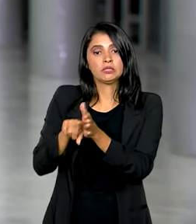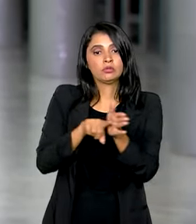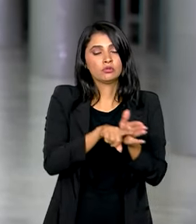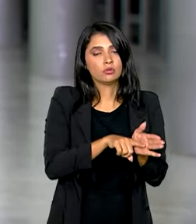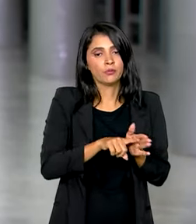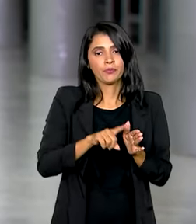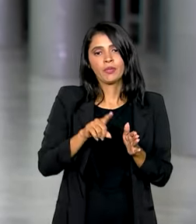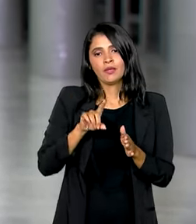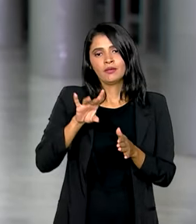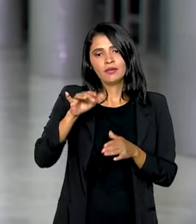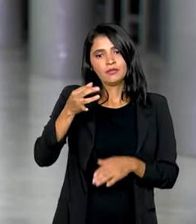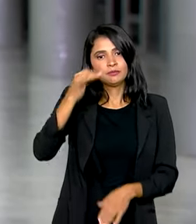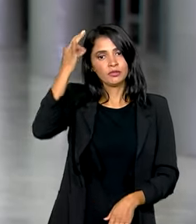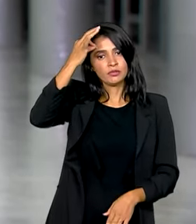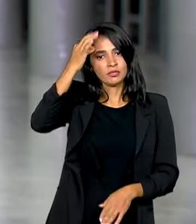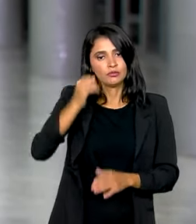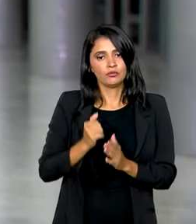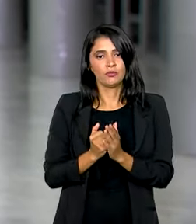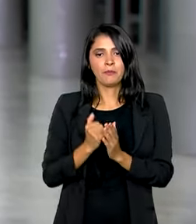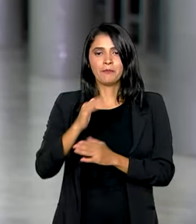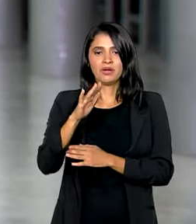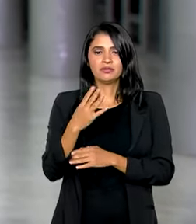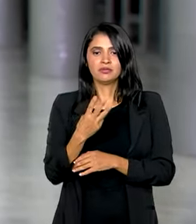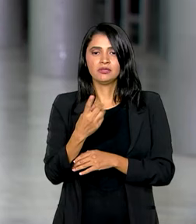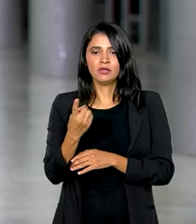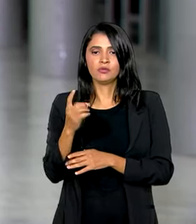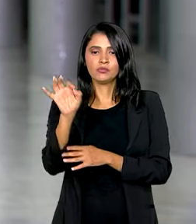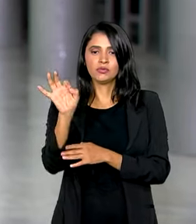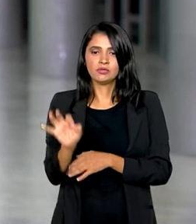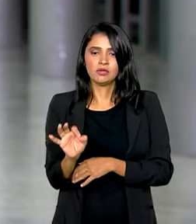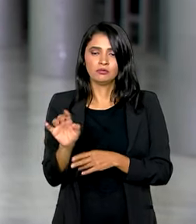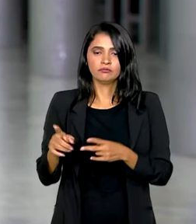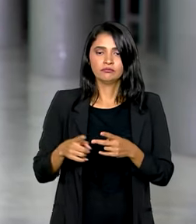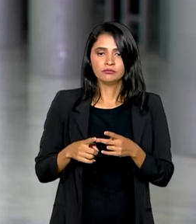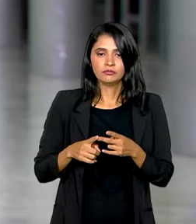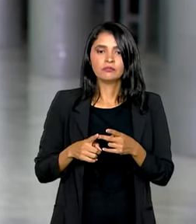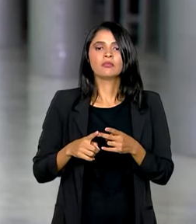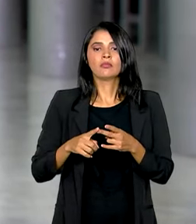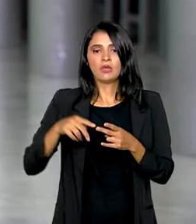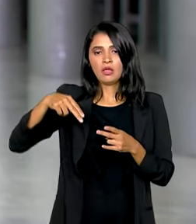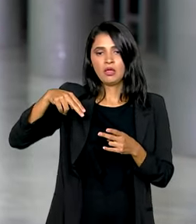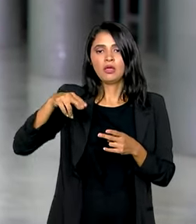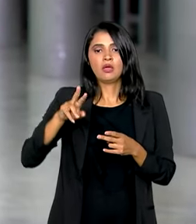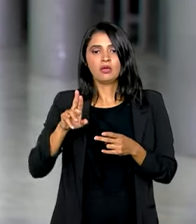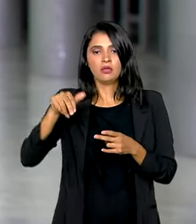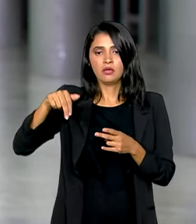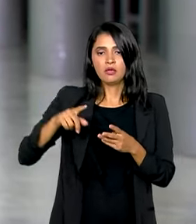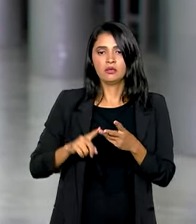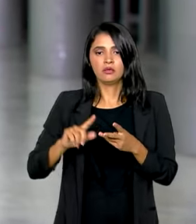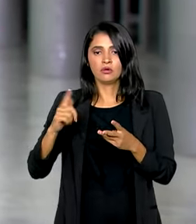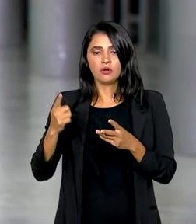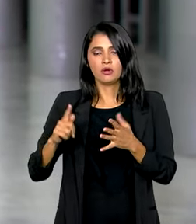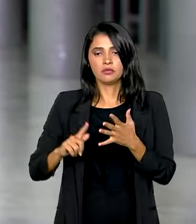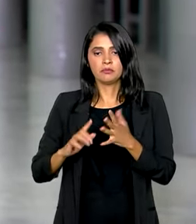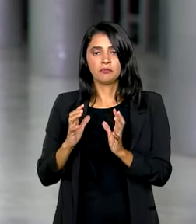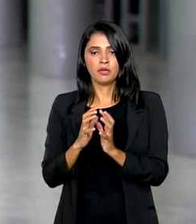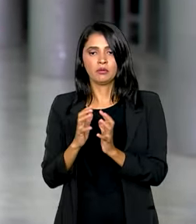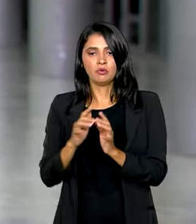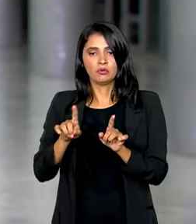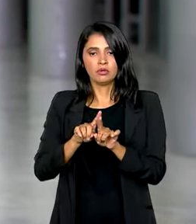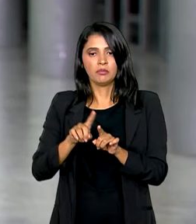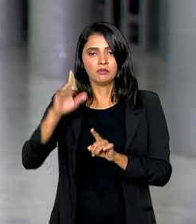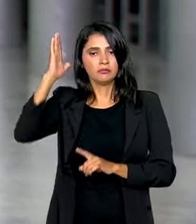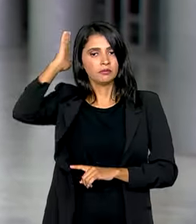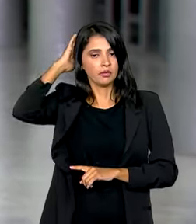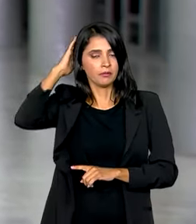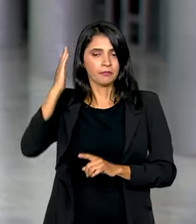Espírito Santo, com mais de 31% de alta, seguido por Rio Grande do Norte, Goiás, Pernambuco e Pará. Na média